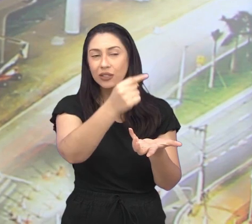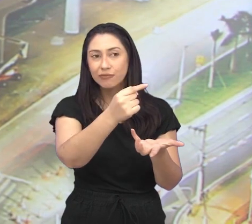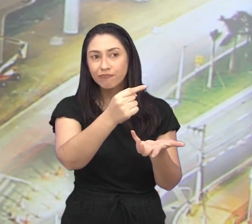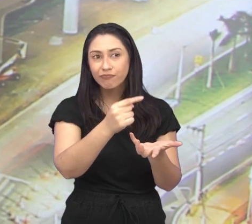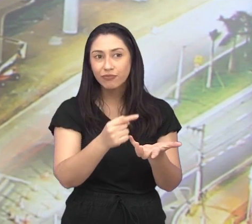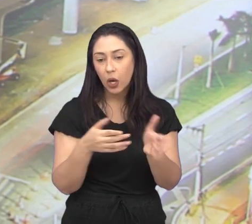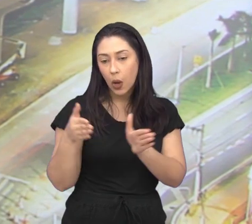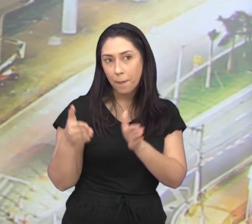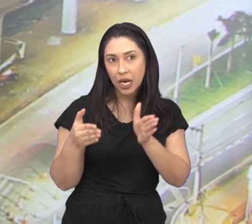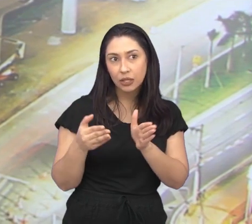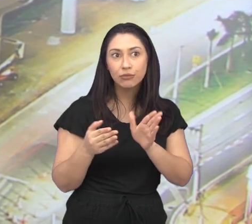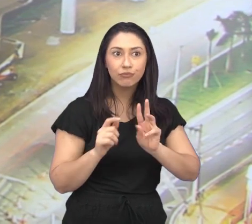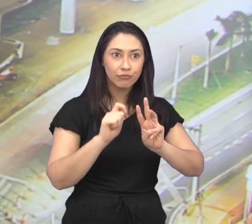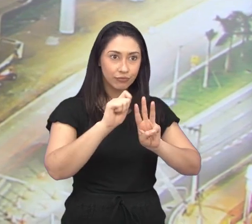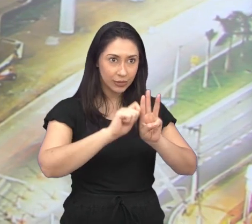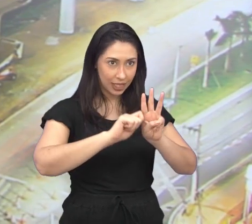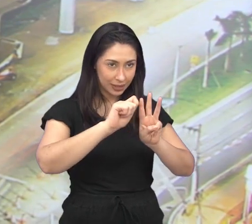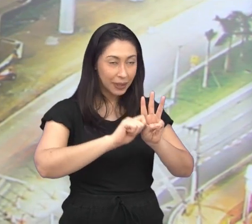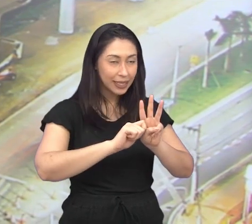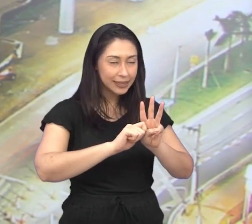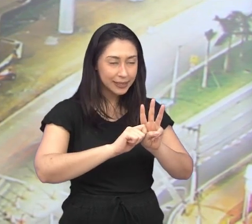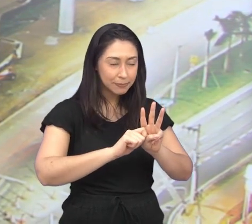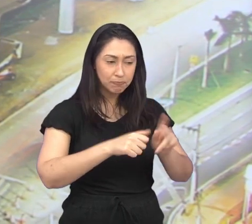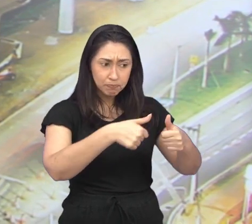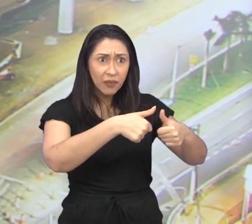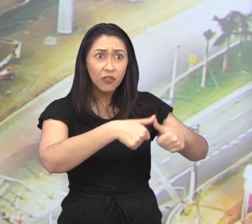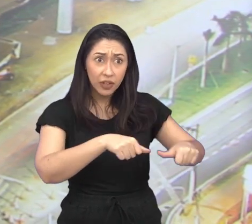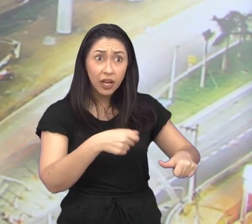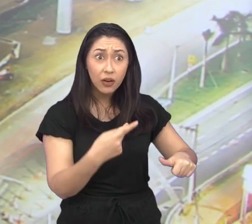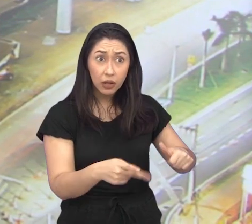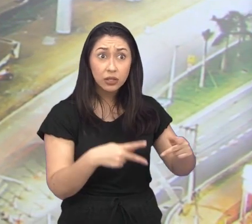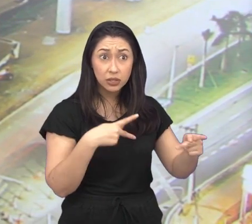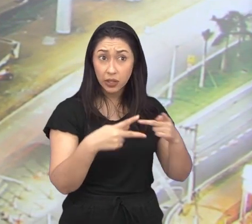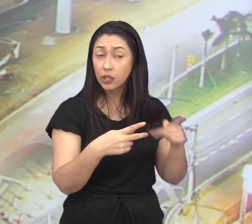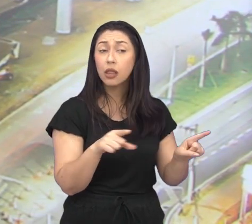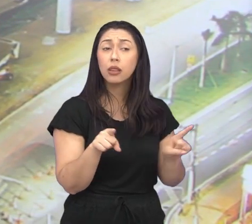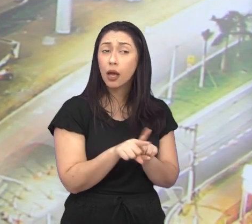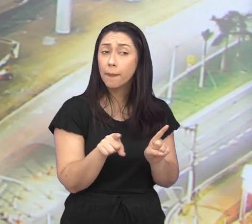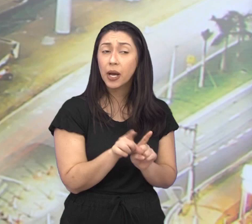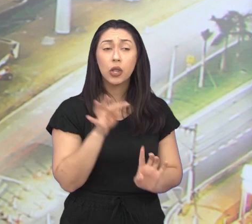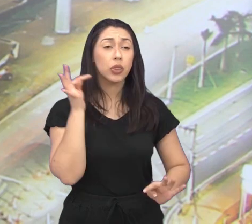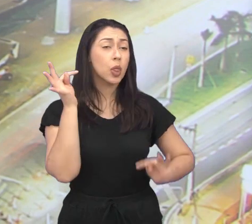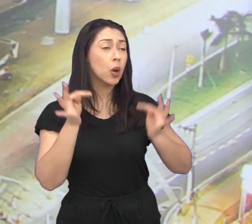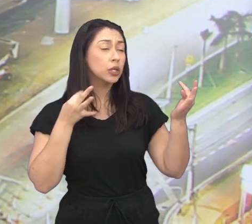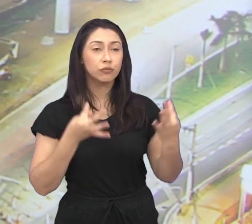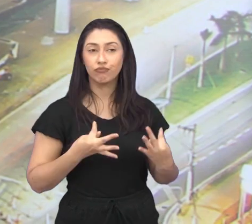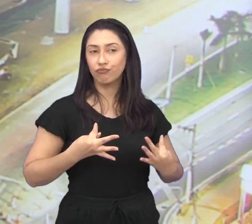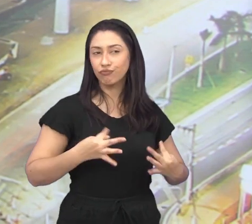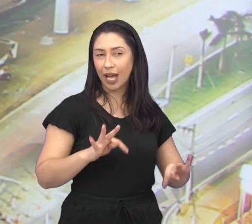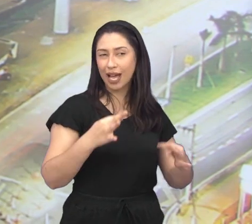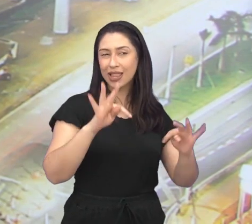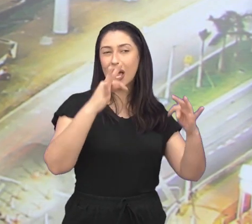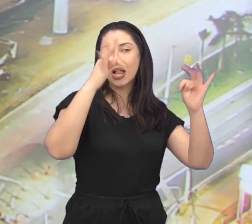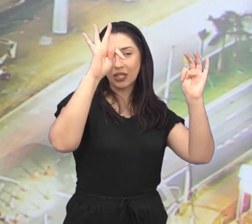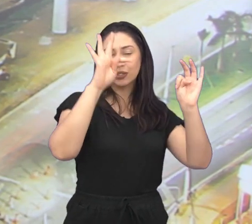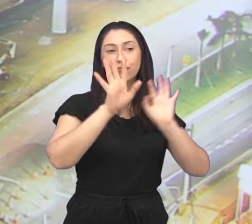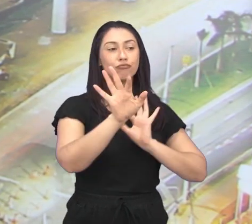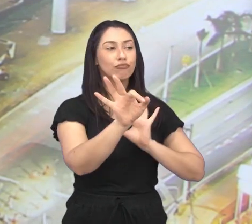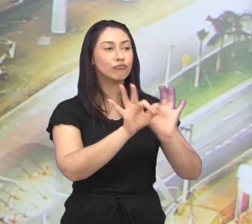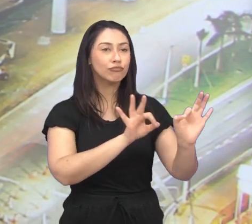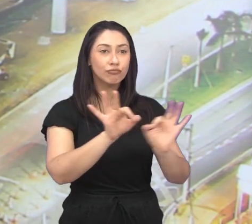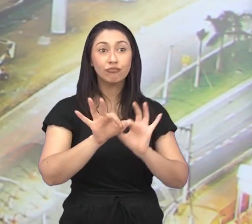durante três meses que ficaram aqui conosco. Nós temos o turismo tecnológico também, que é